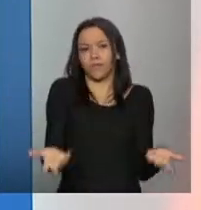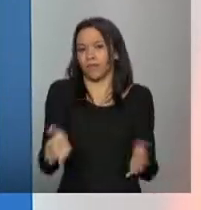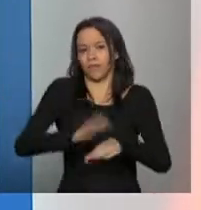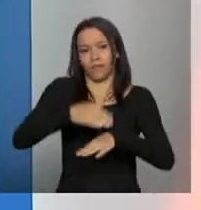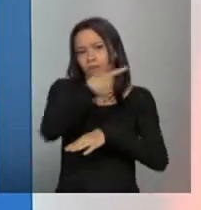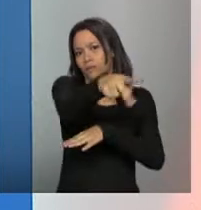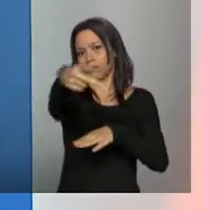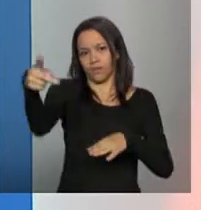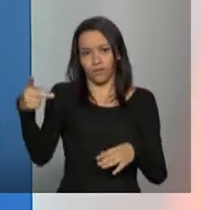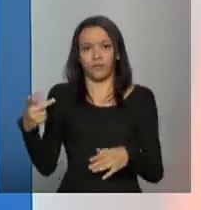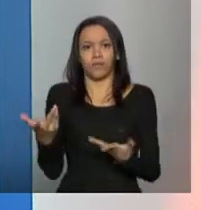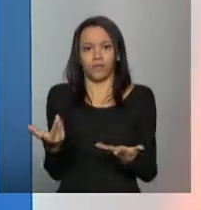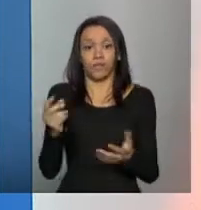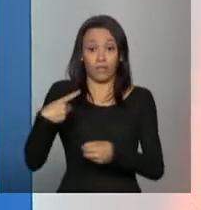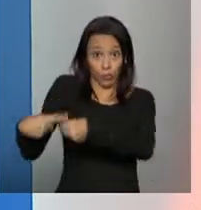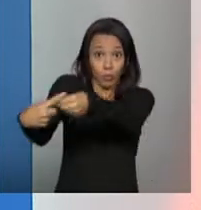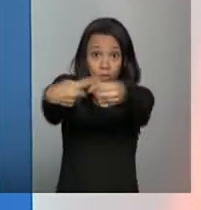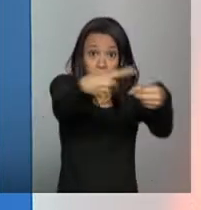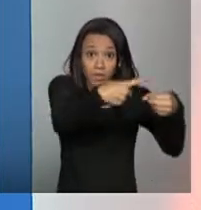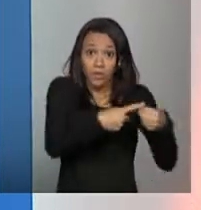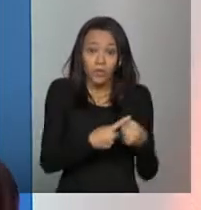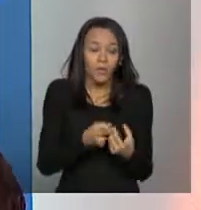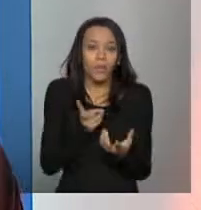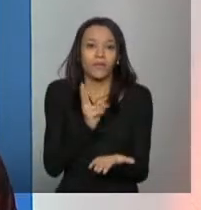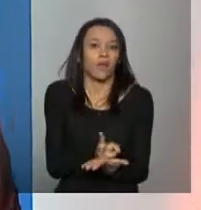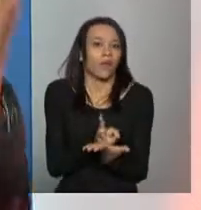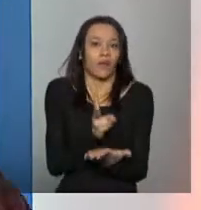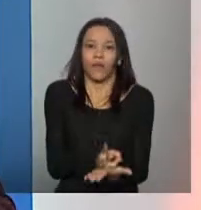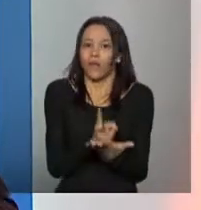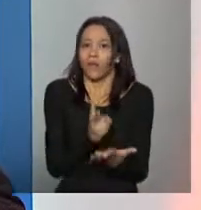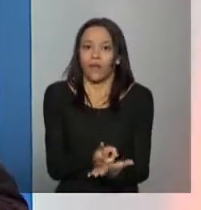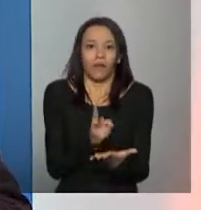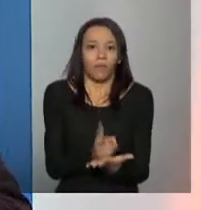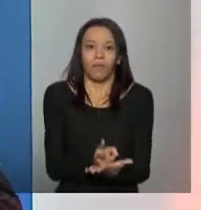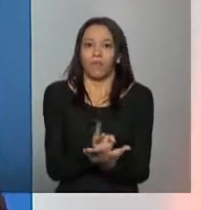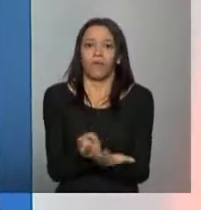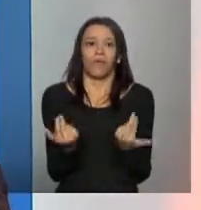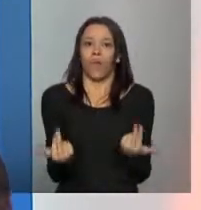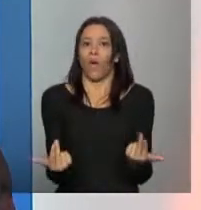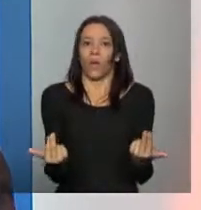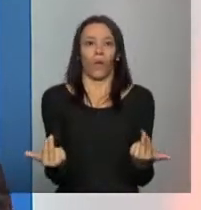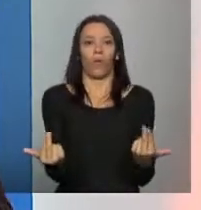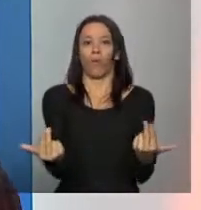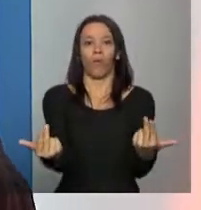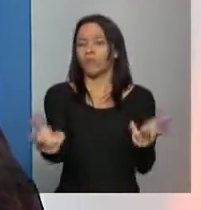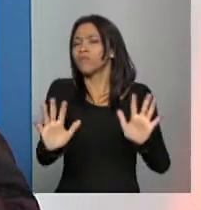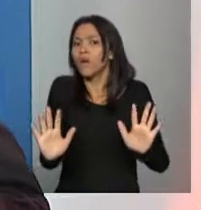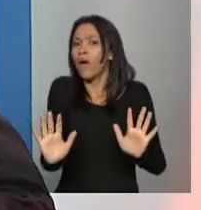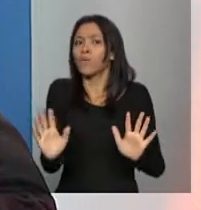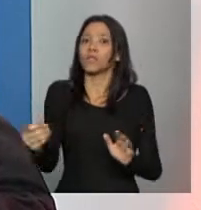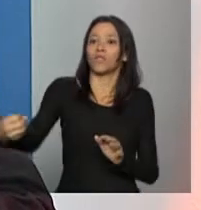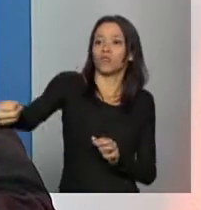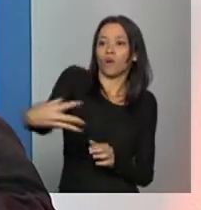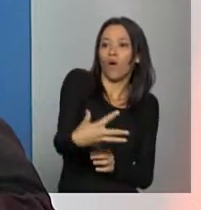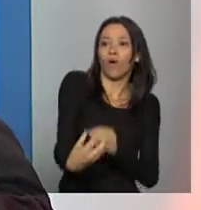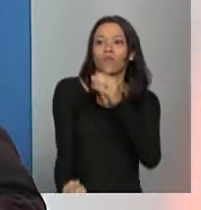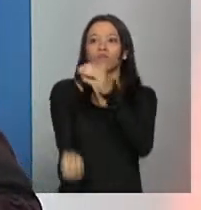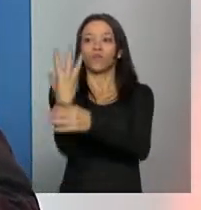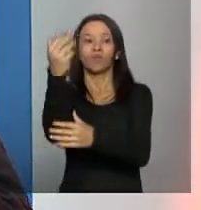das entidades no município, ela não é uma coisa que tá dada numa lista, né. Então, tem a entidade entrando no